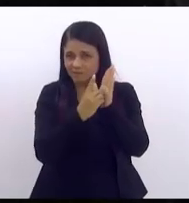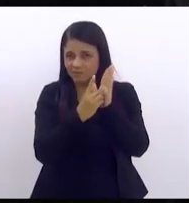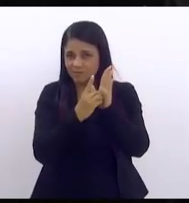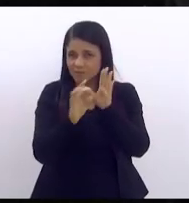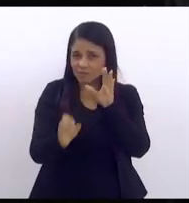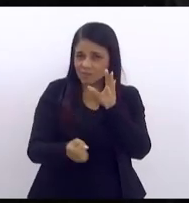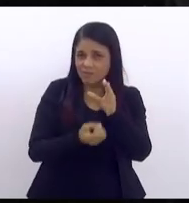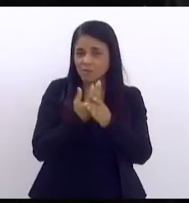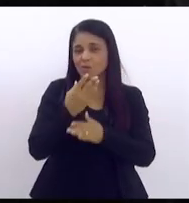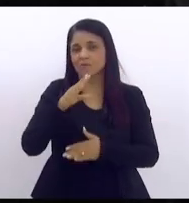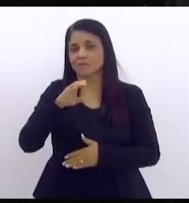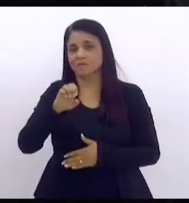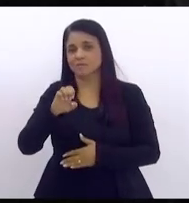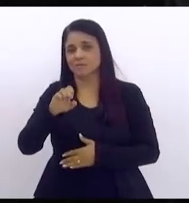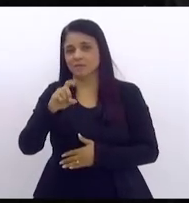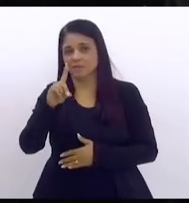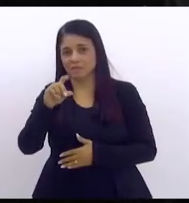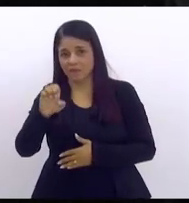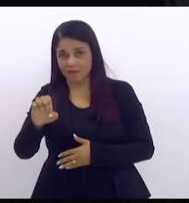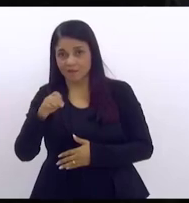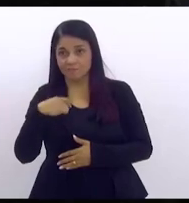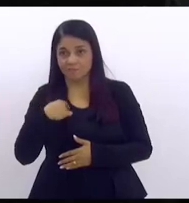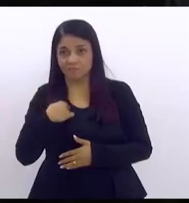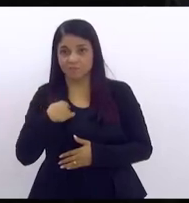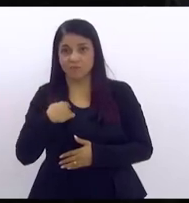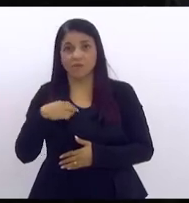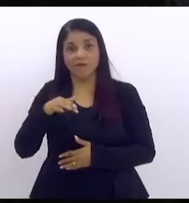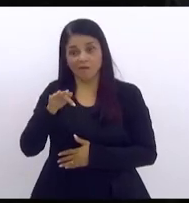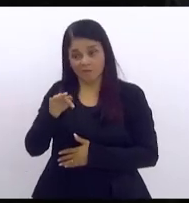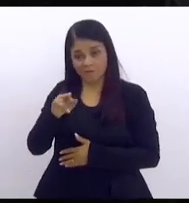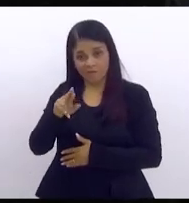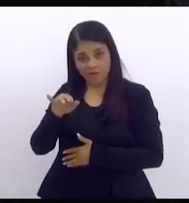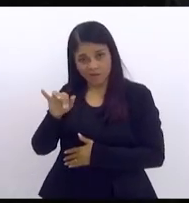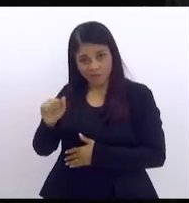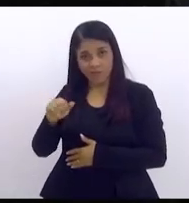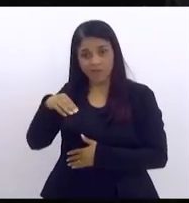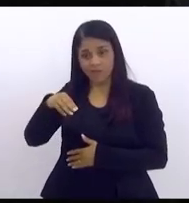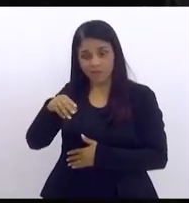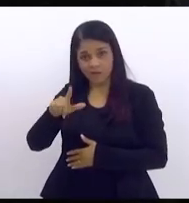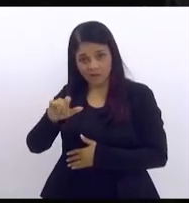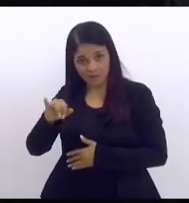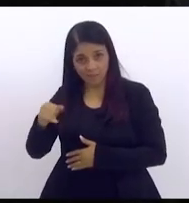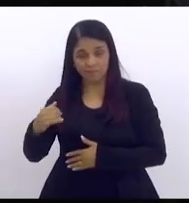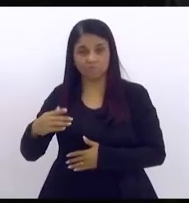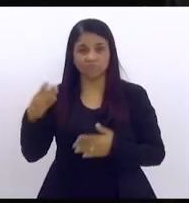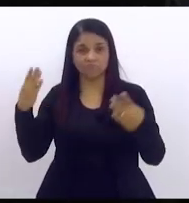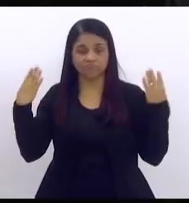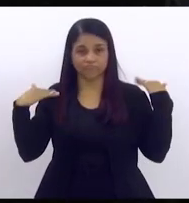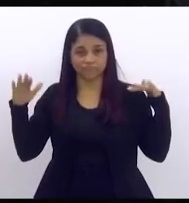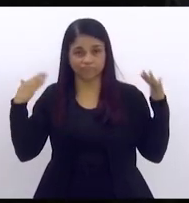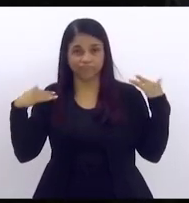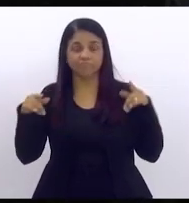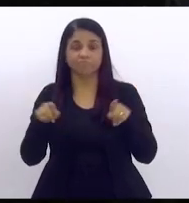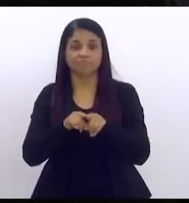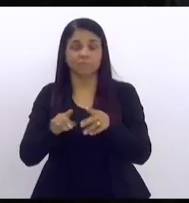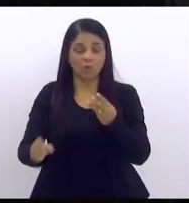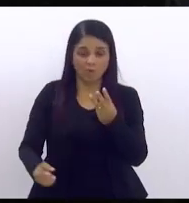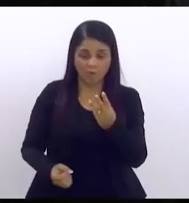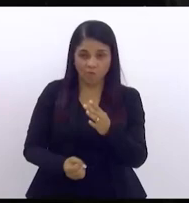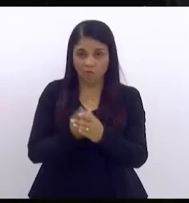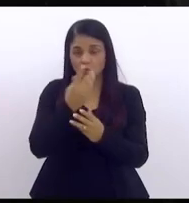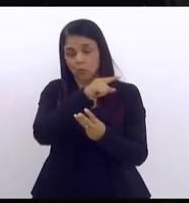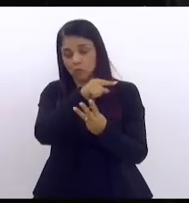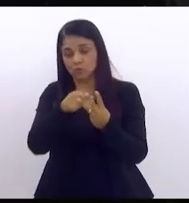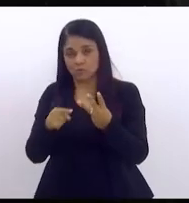a CEDAI foi o Faria Lima fundiu ESAG CEDAI e Saner se acabar com